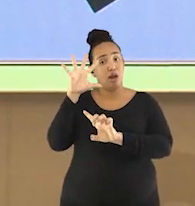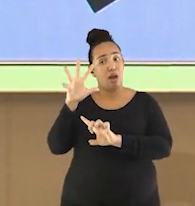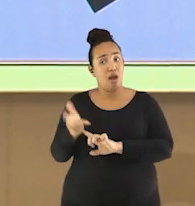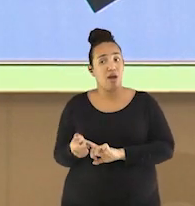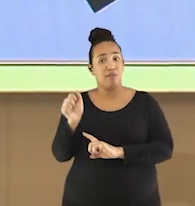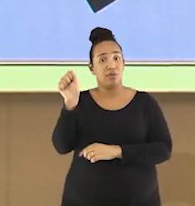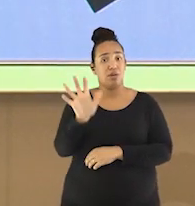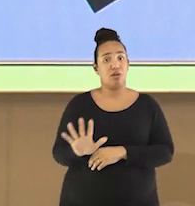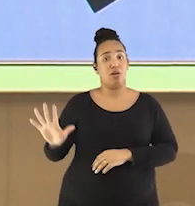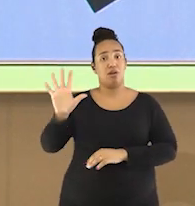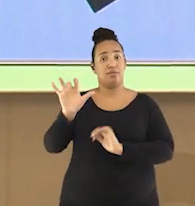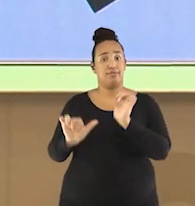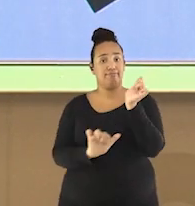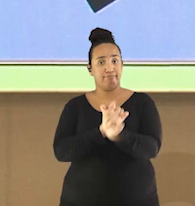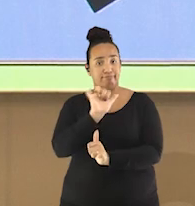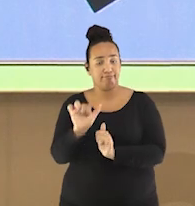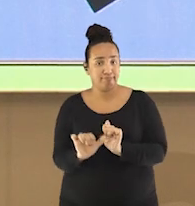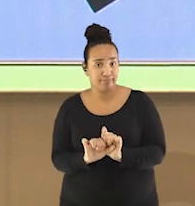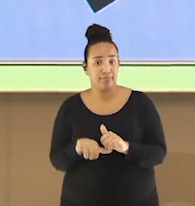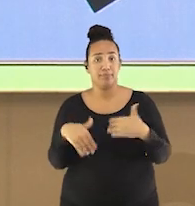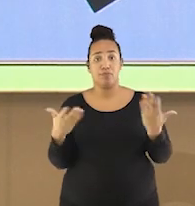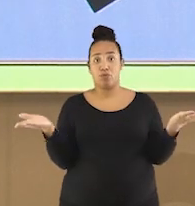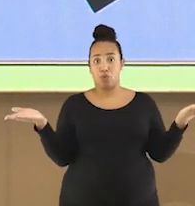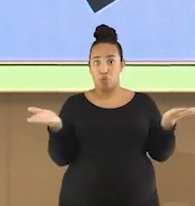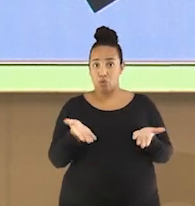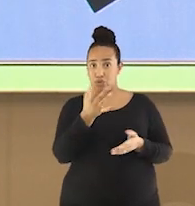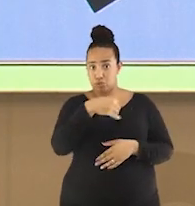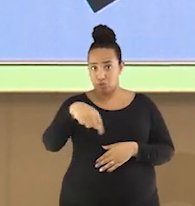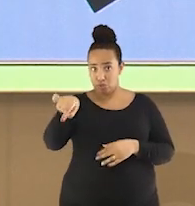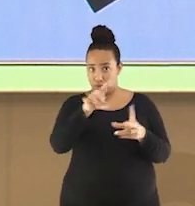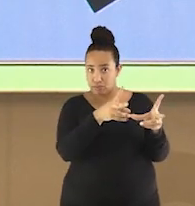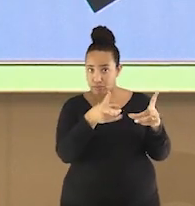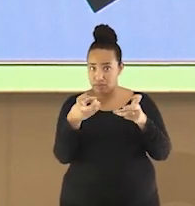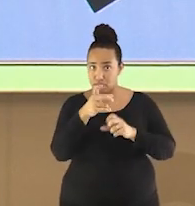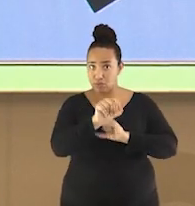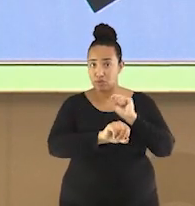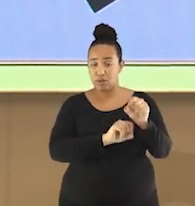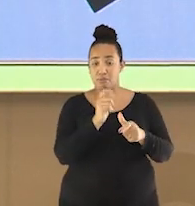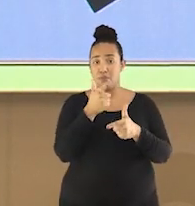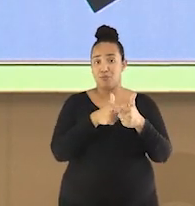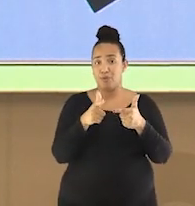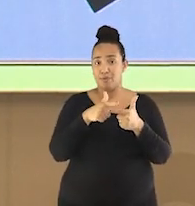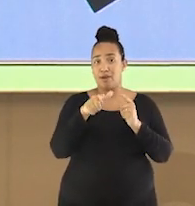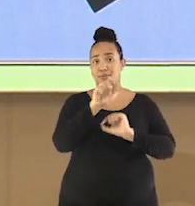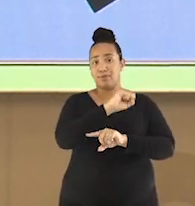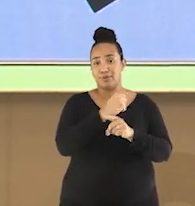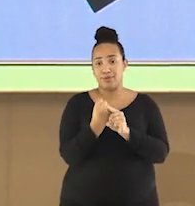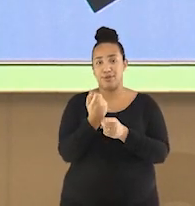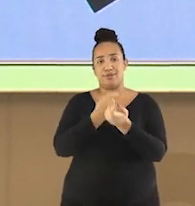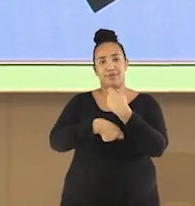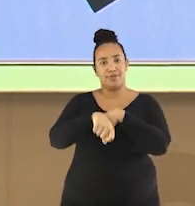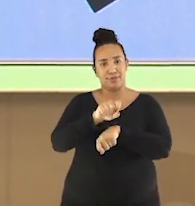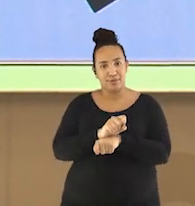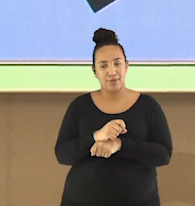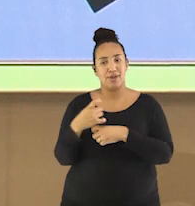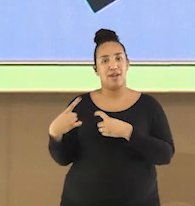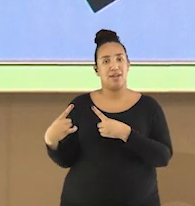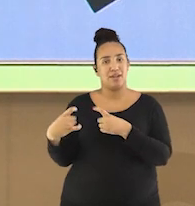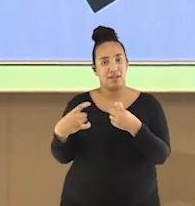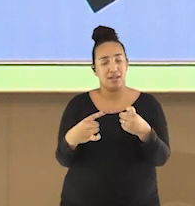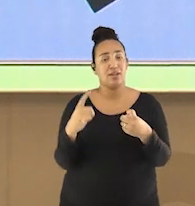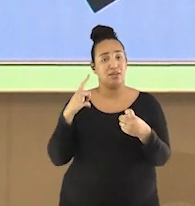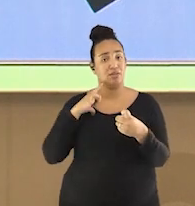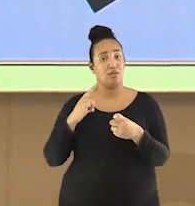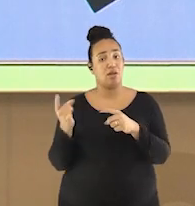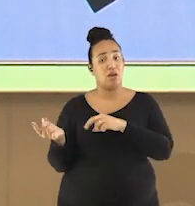asiáticas. Na atualidade, vemos que as guerras civis e os problemas socioeconômicos dessas regiões dominadas têm íntima